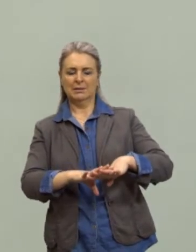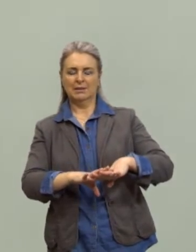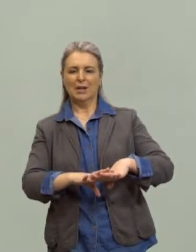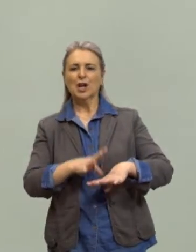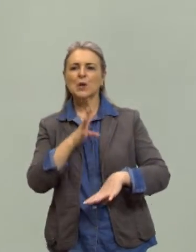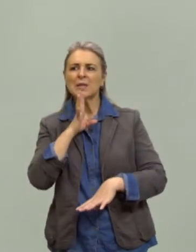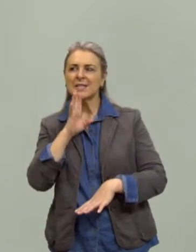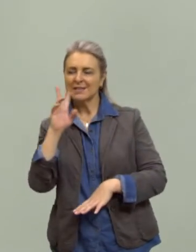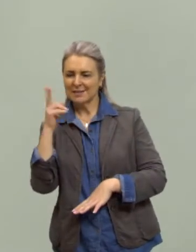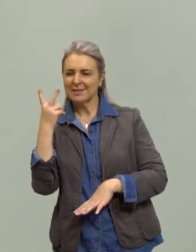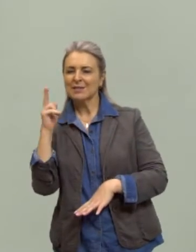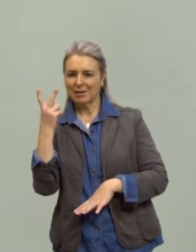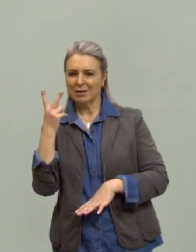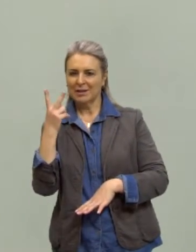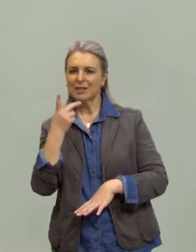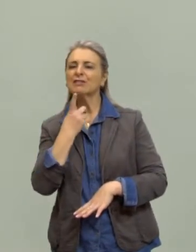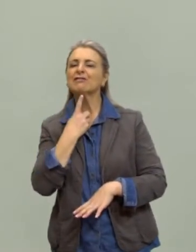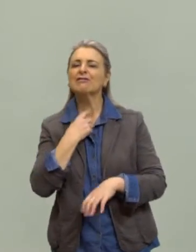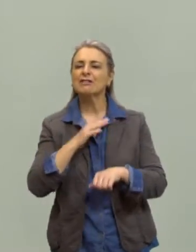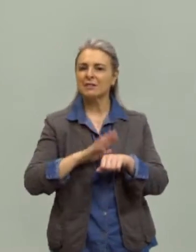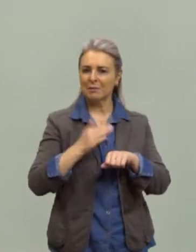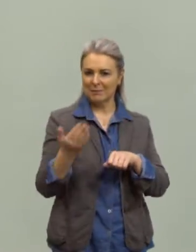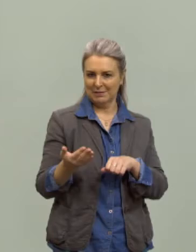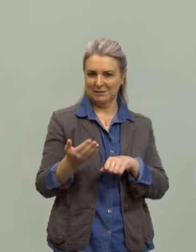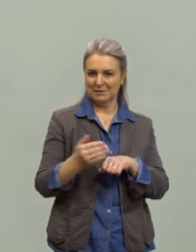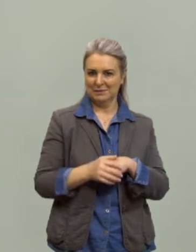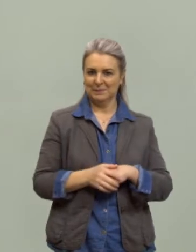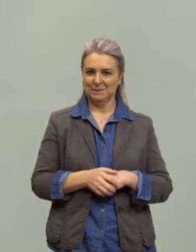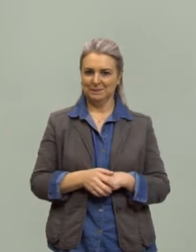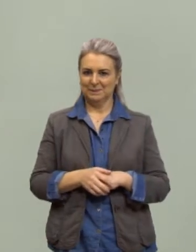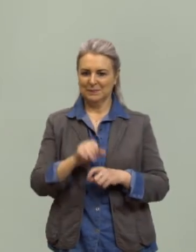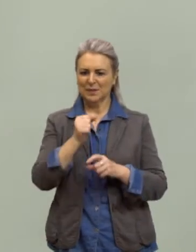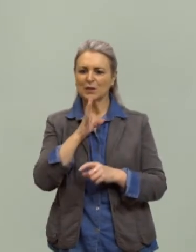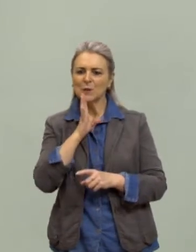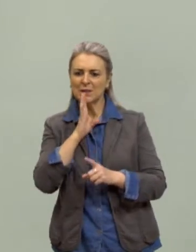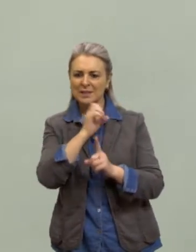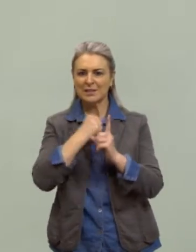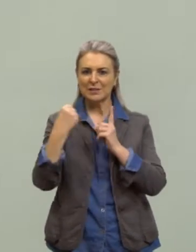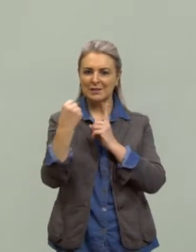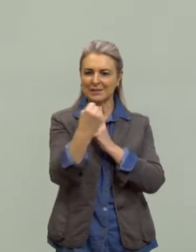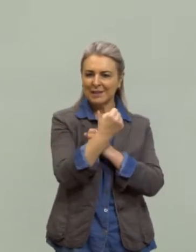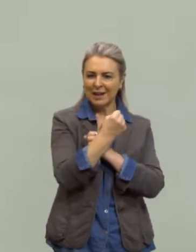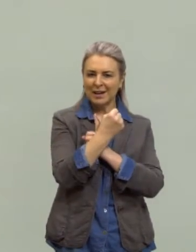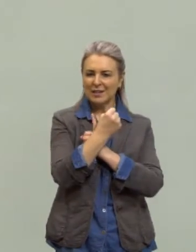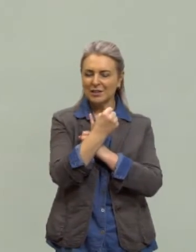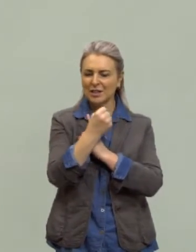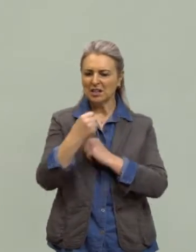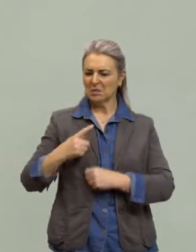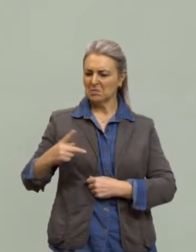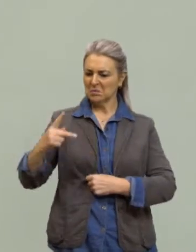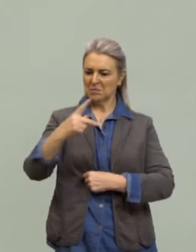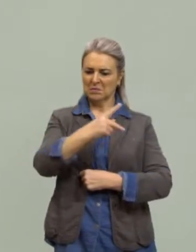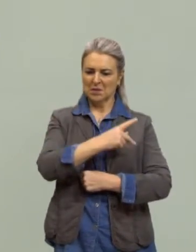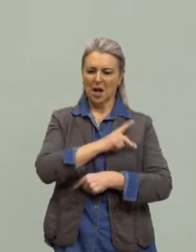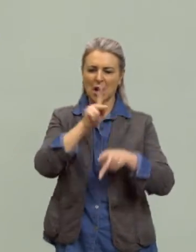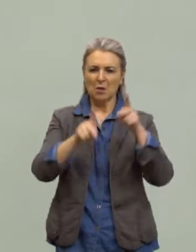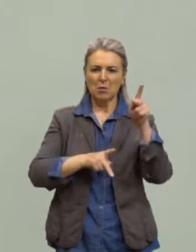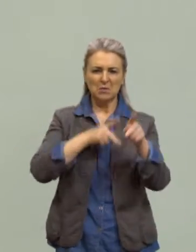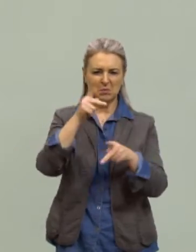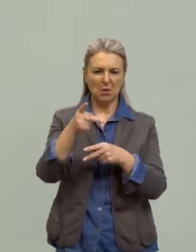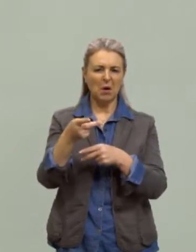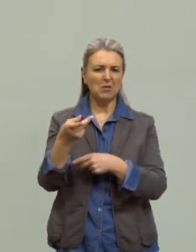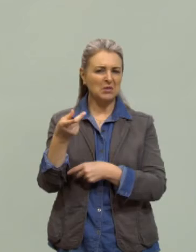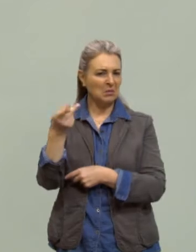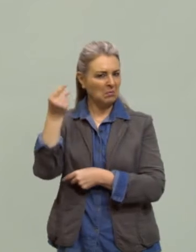pouquinho da história. Ela apropria do que aconteceu na nossa sociedade, na nossa civilização, que tu vai ver que ela está presente todo dia,